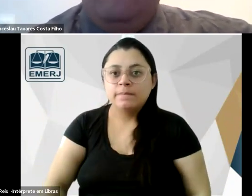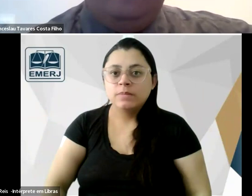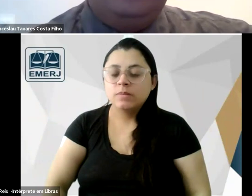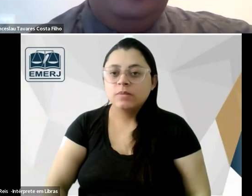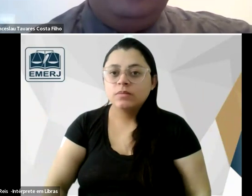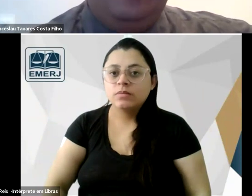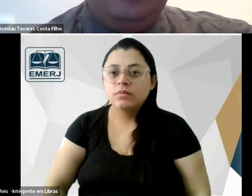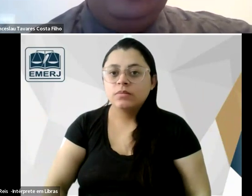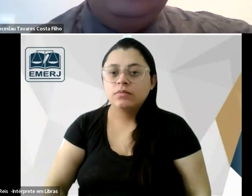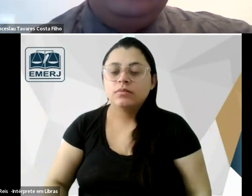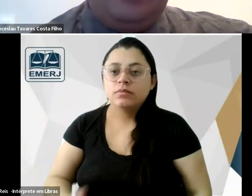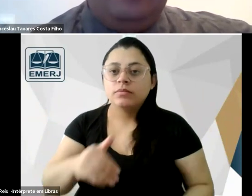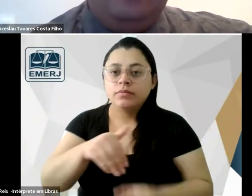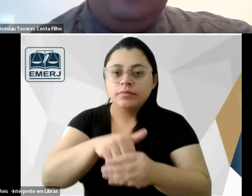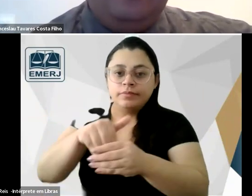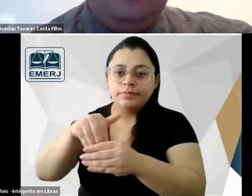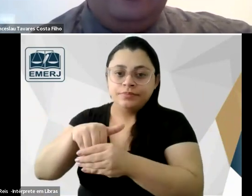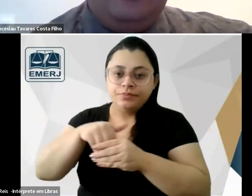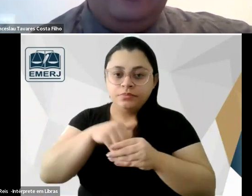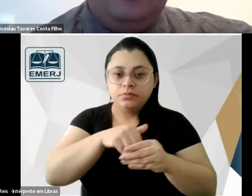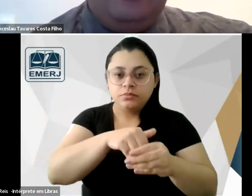o voto até então era censitário